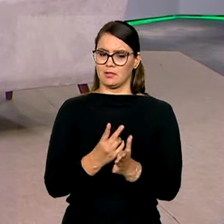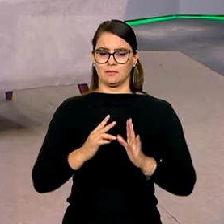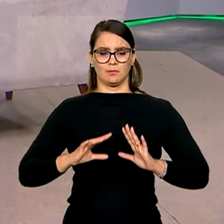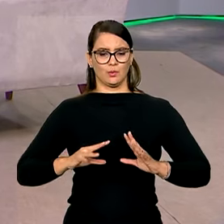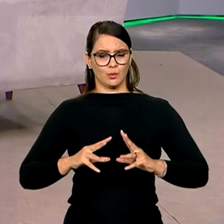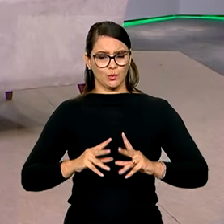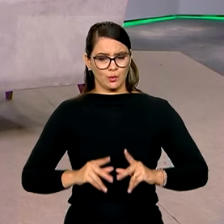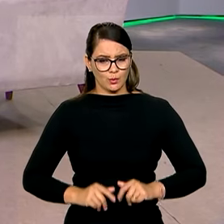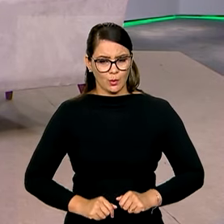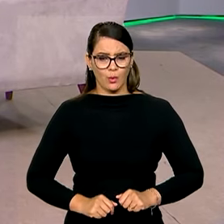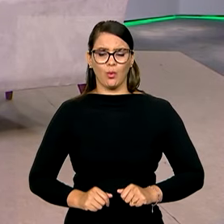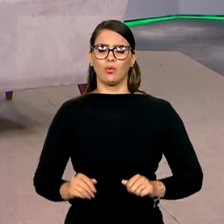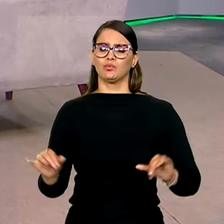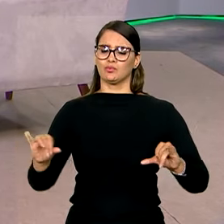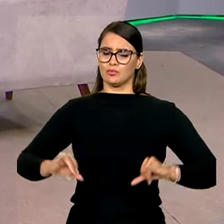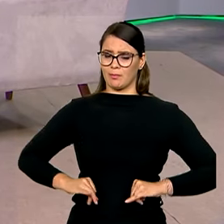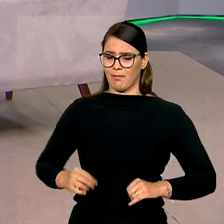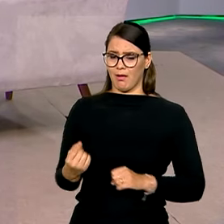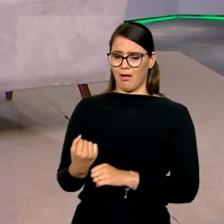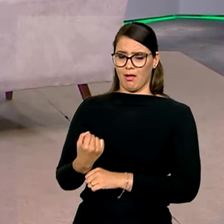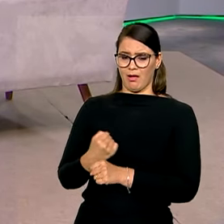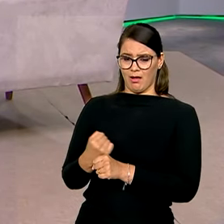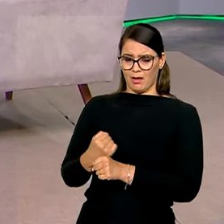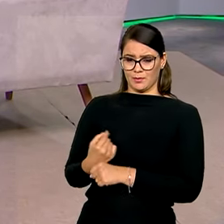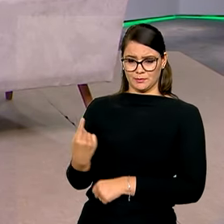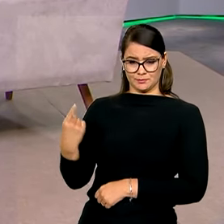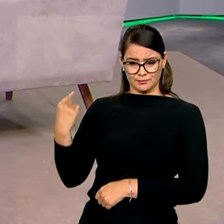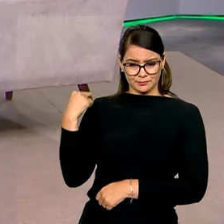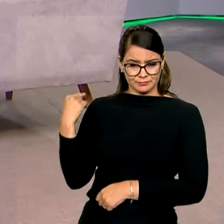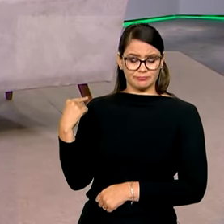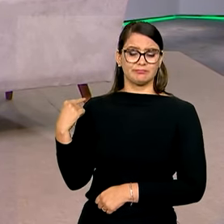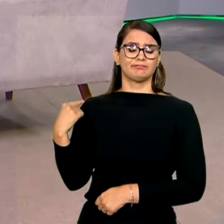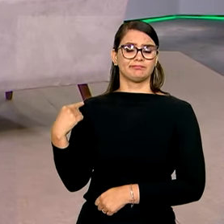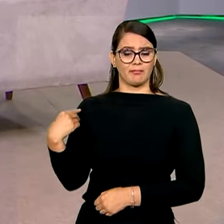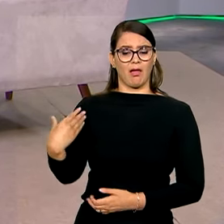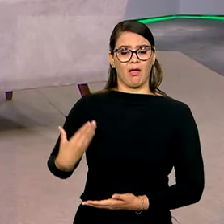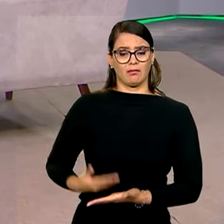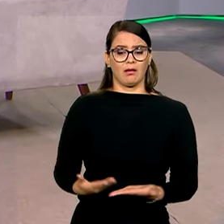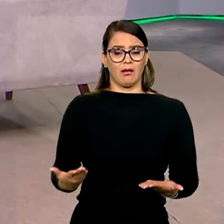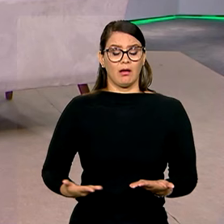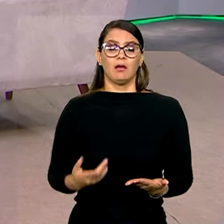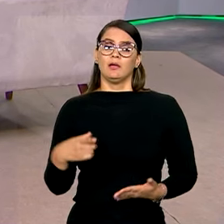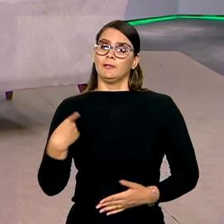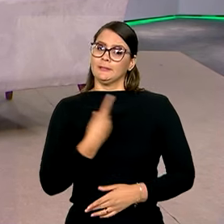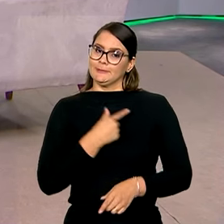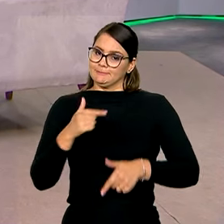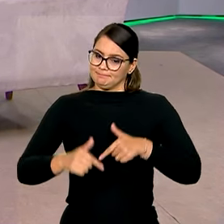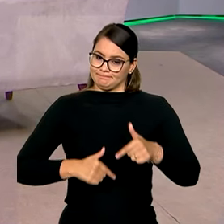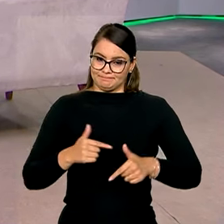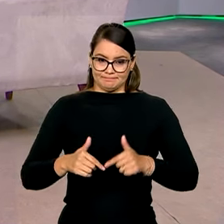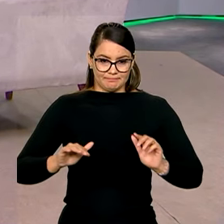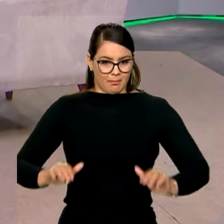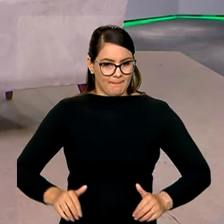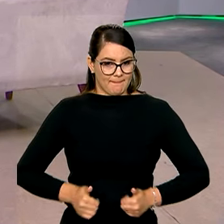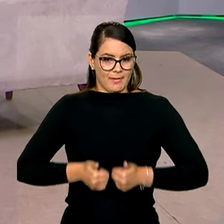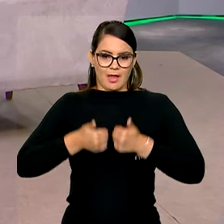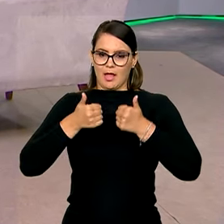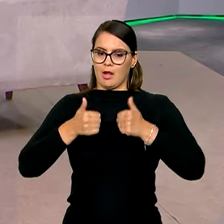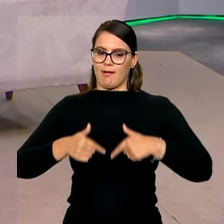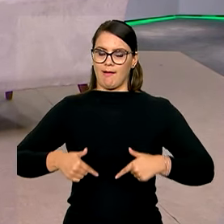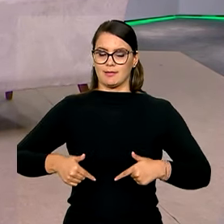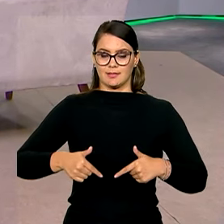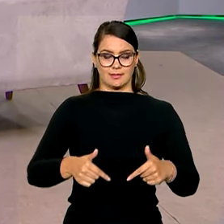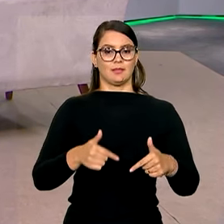o desmonte que nós sofremos nos últimos anos. E nós estamos trabalhando para melhorar cada vez mais as nossas ações.